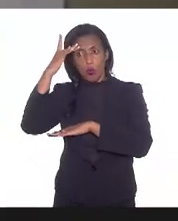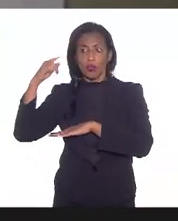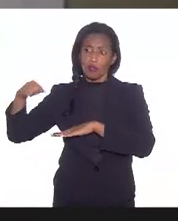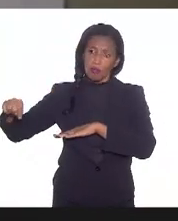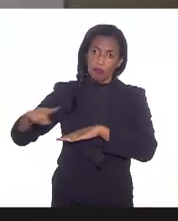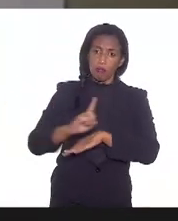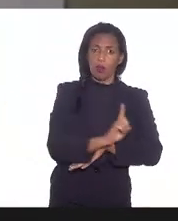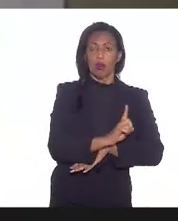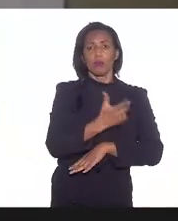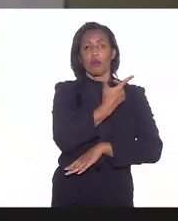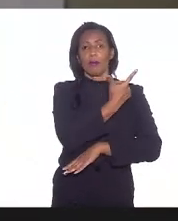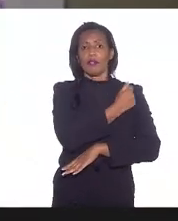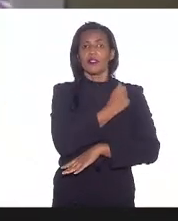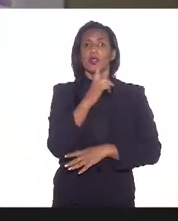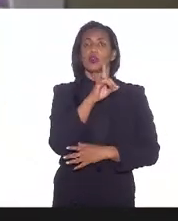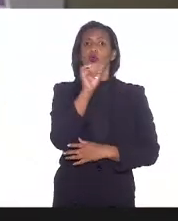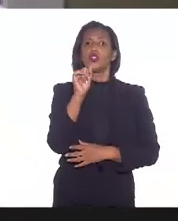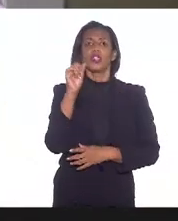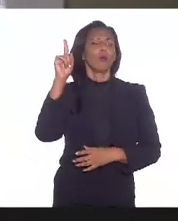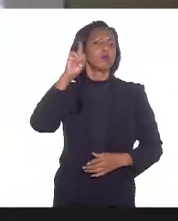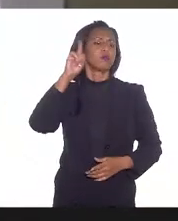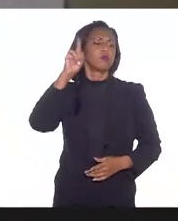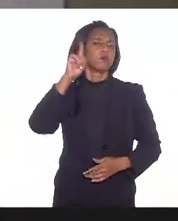a vacinação no dia a dia